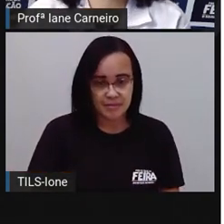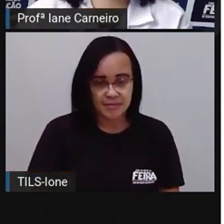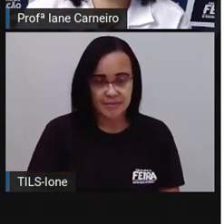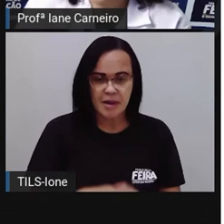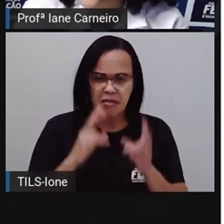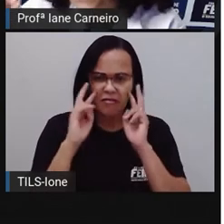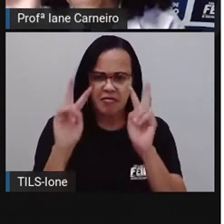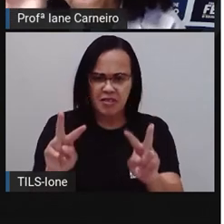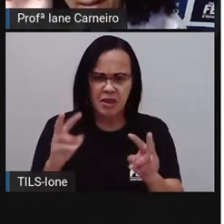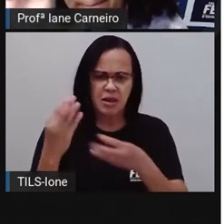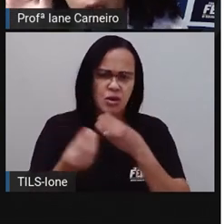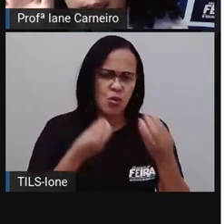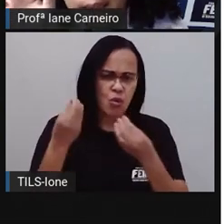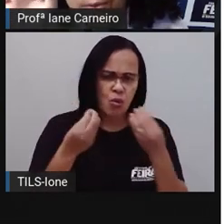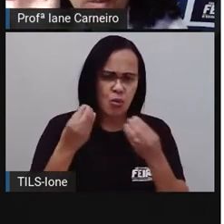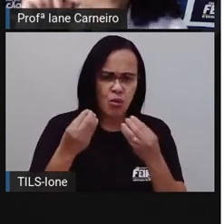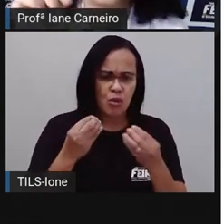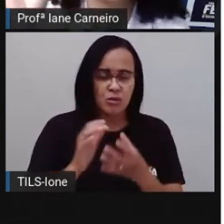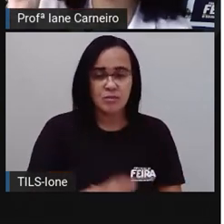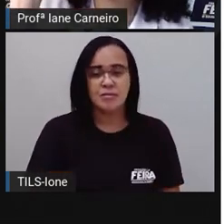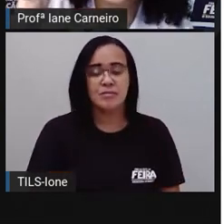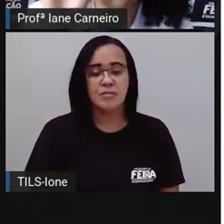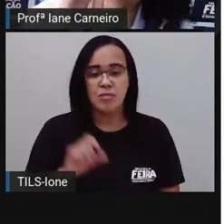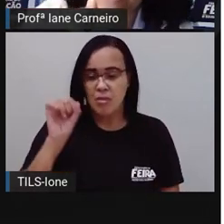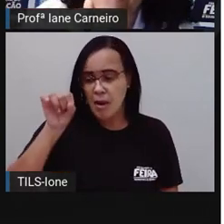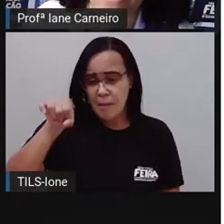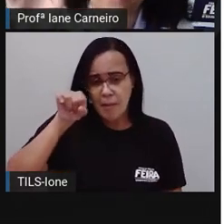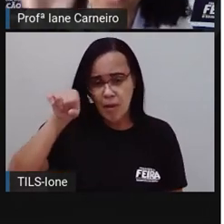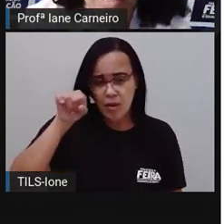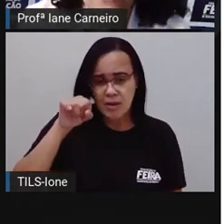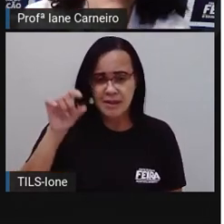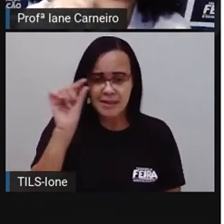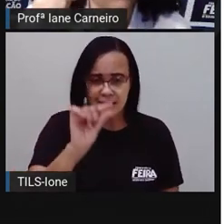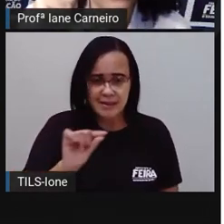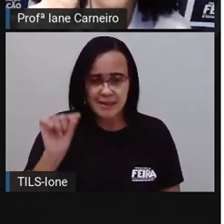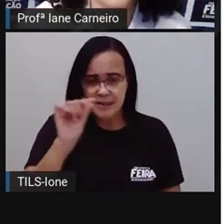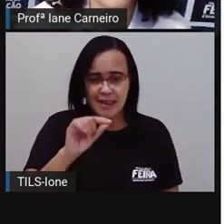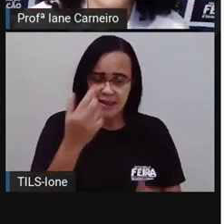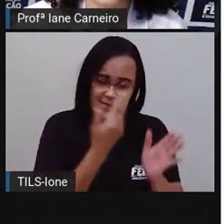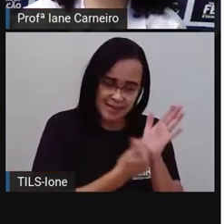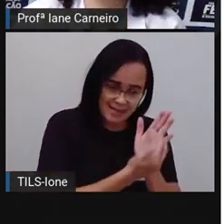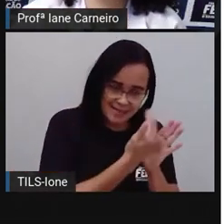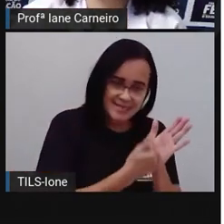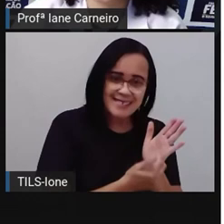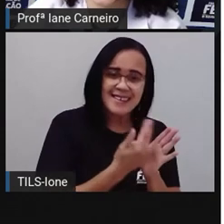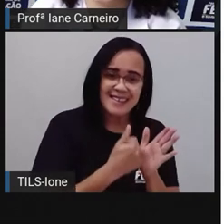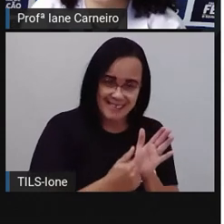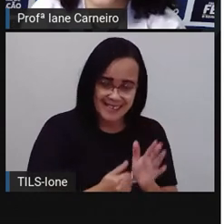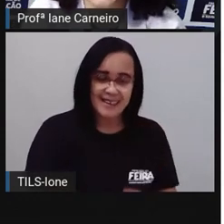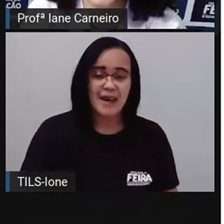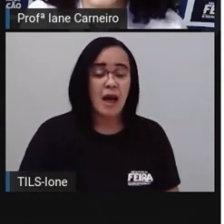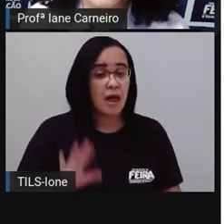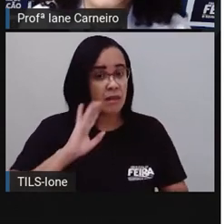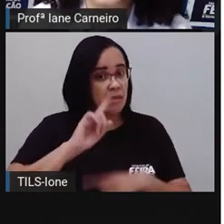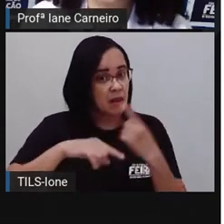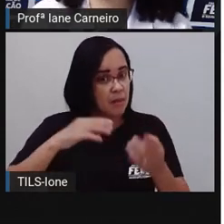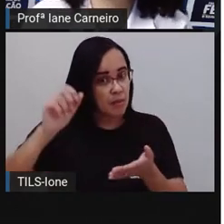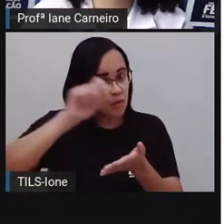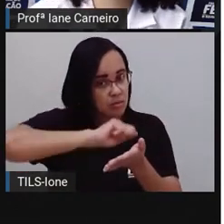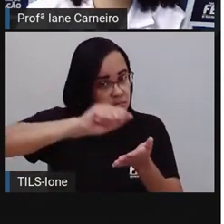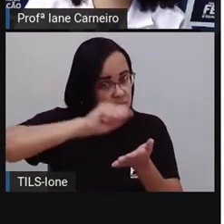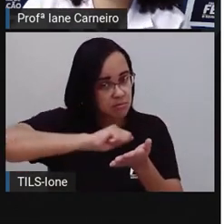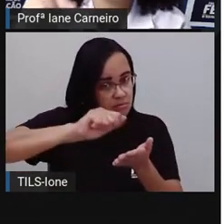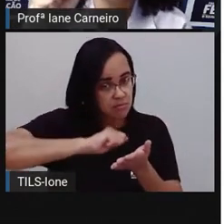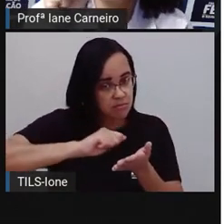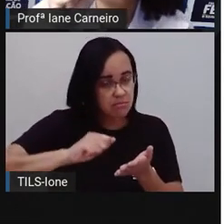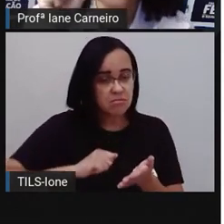observa, faz uma bolinha no espelho. Depois você apaga. Se saiu a bolinha, é porque a canetinha sai, tá bom? Então, você